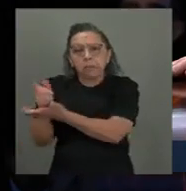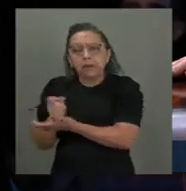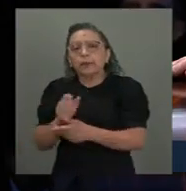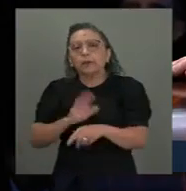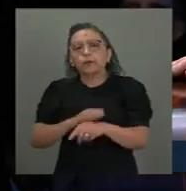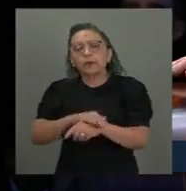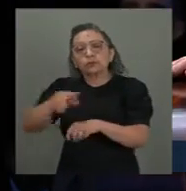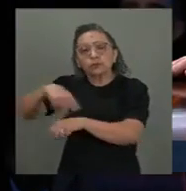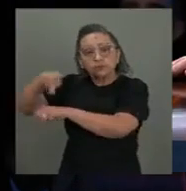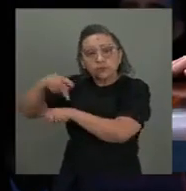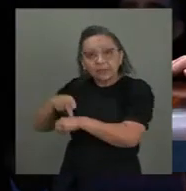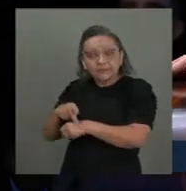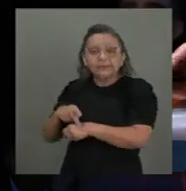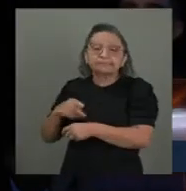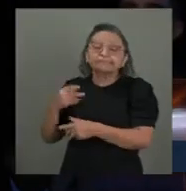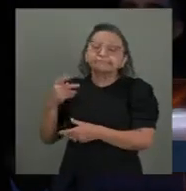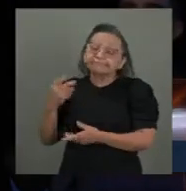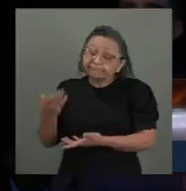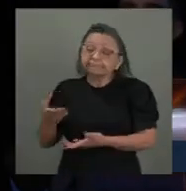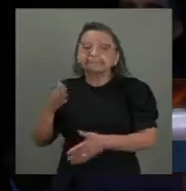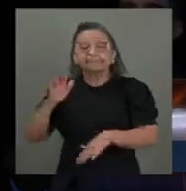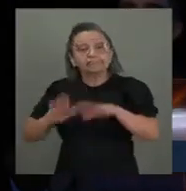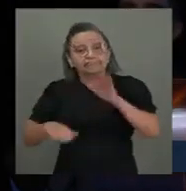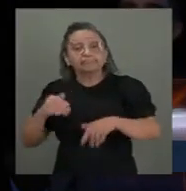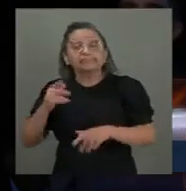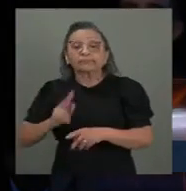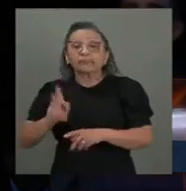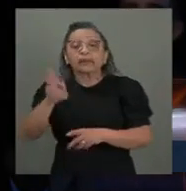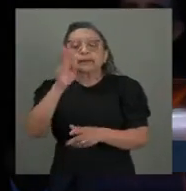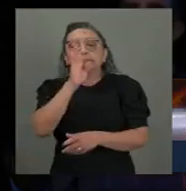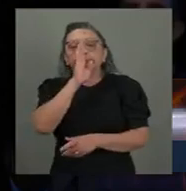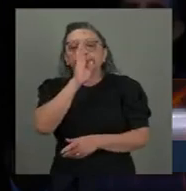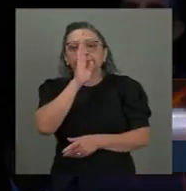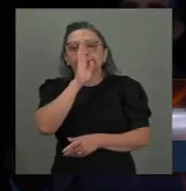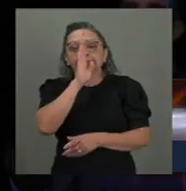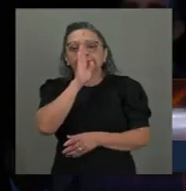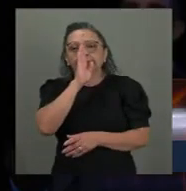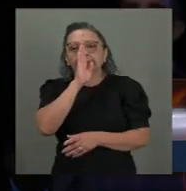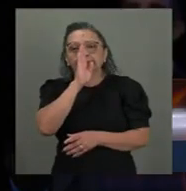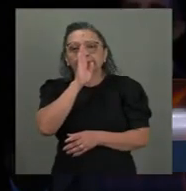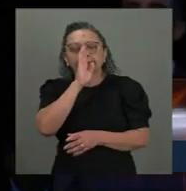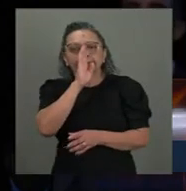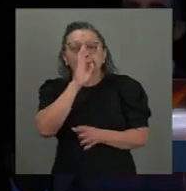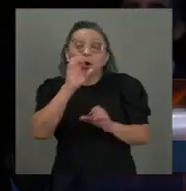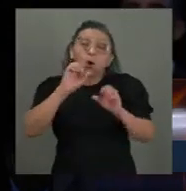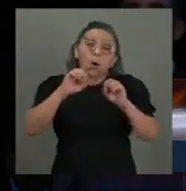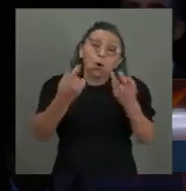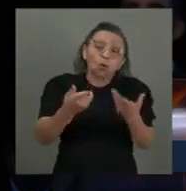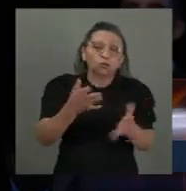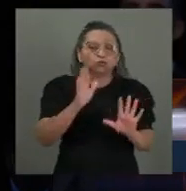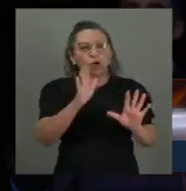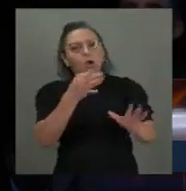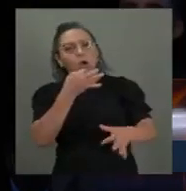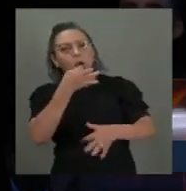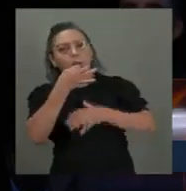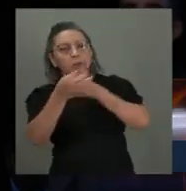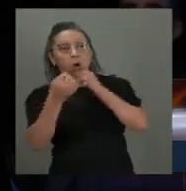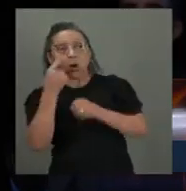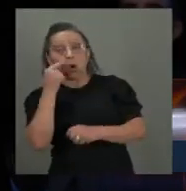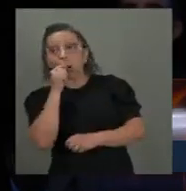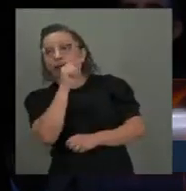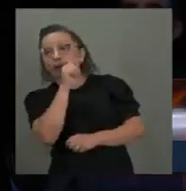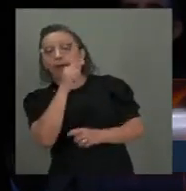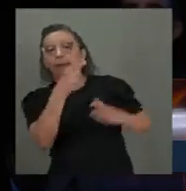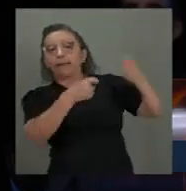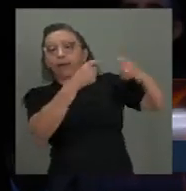frequentemente permanecem em silêncio deliberado ou comentam Olha, está havendo uma guerra